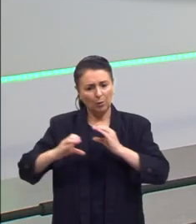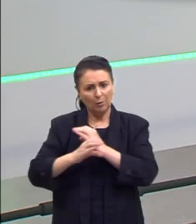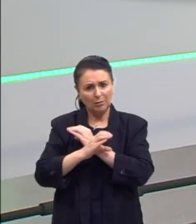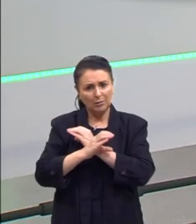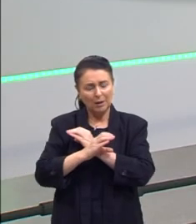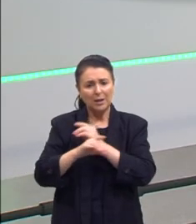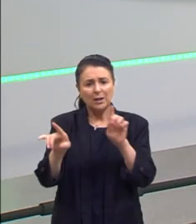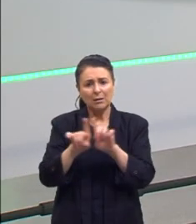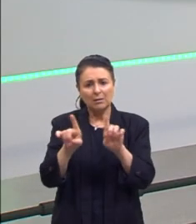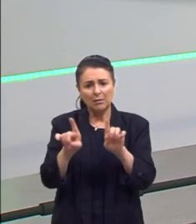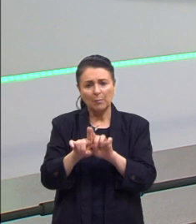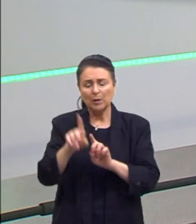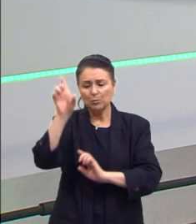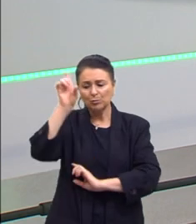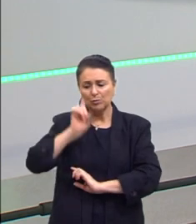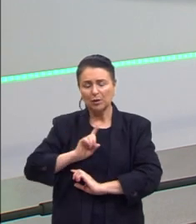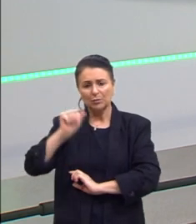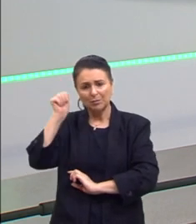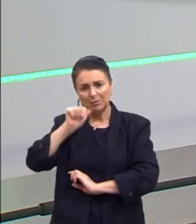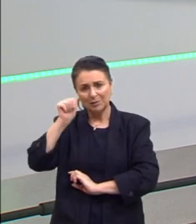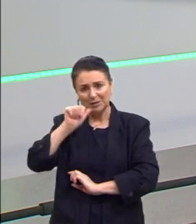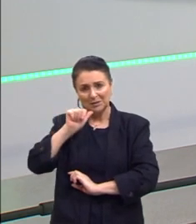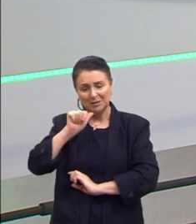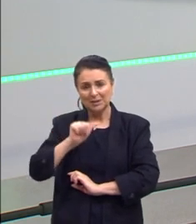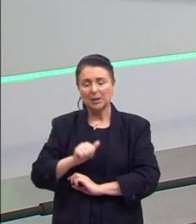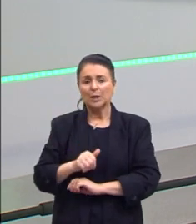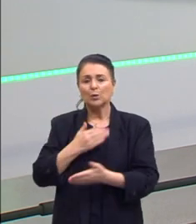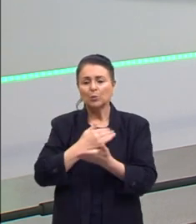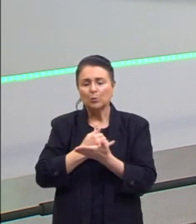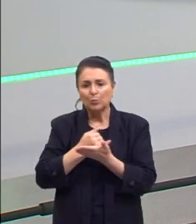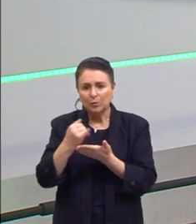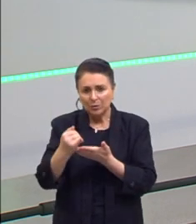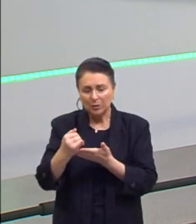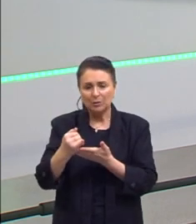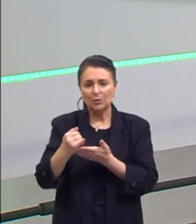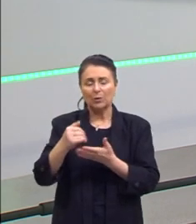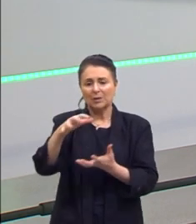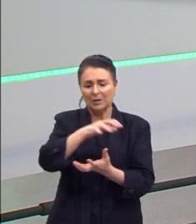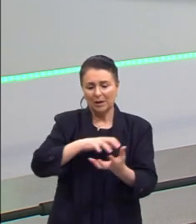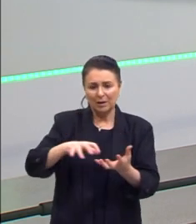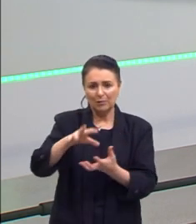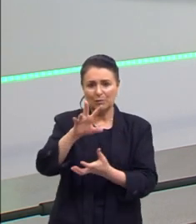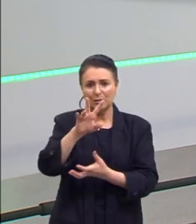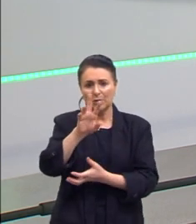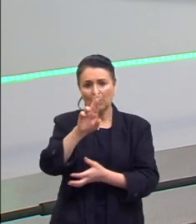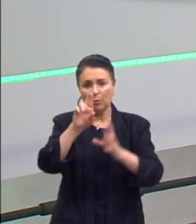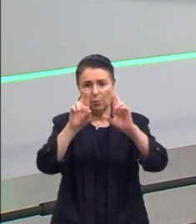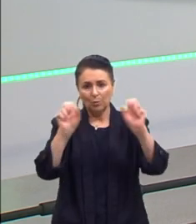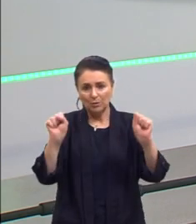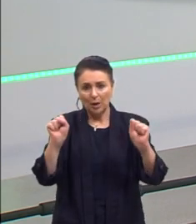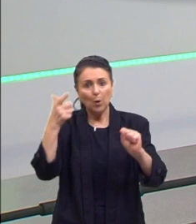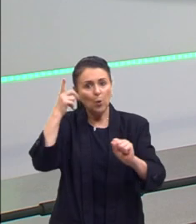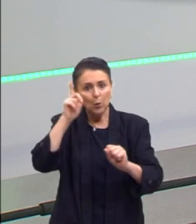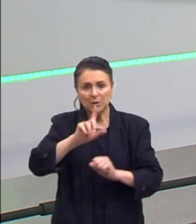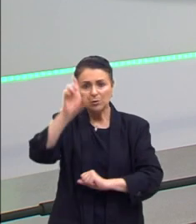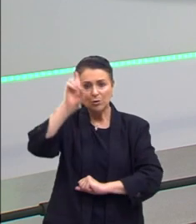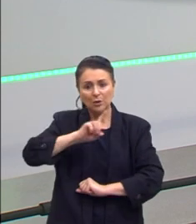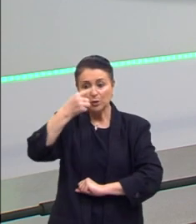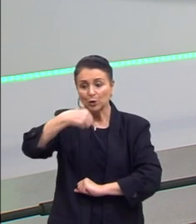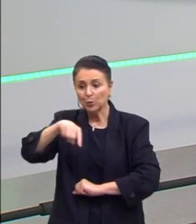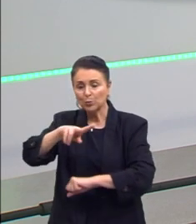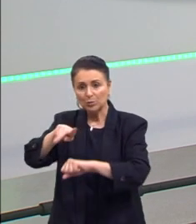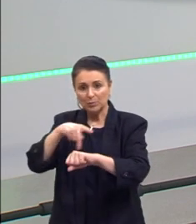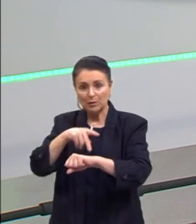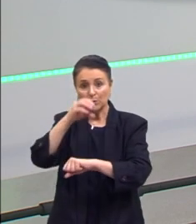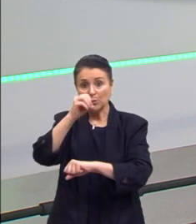também essa questão dos direitos das mulheres. As mulheres, no início da Revolução Russa, conquistaram muitos direitos que outros países